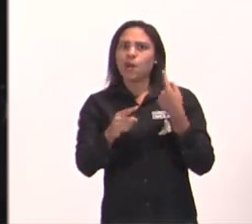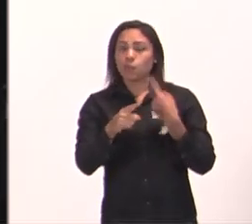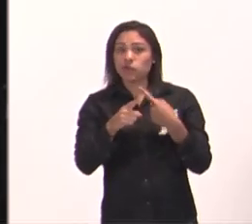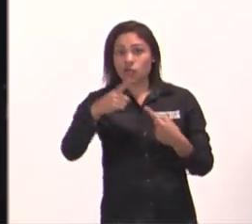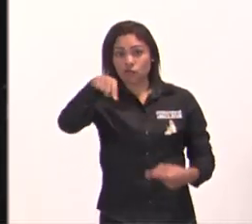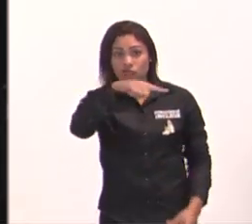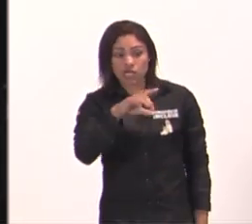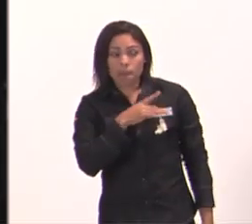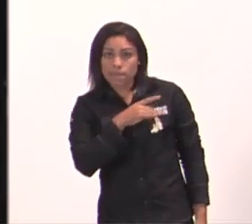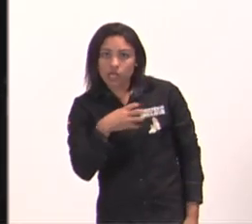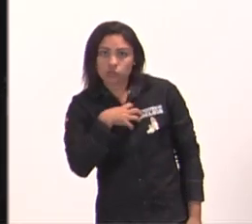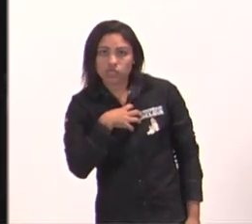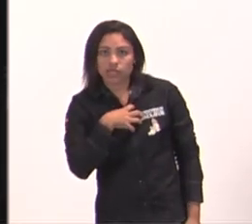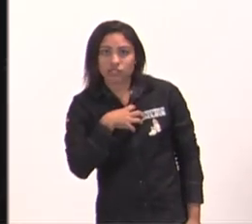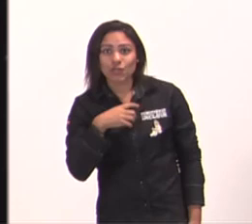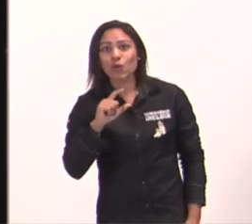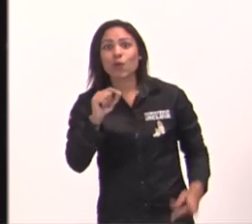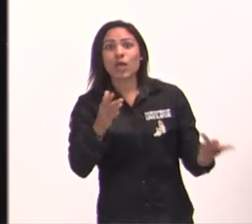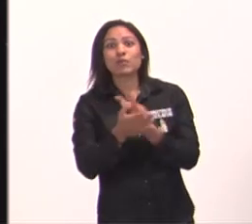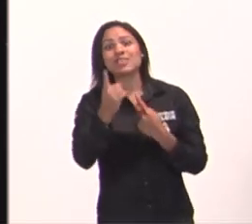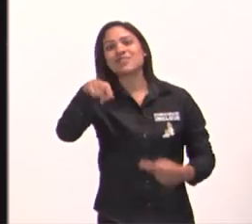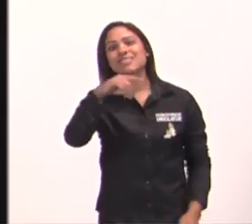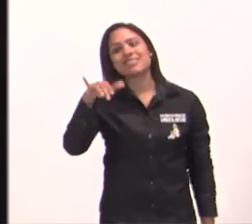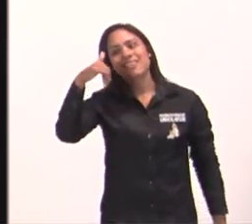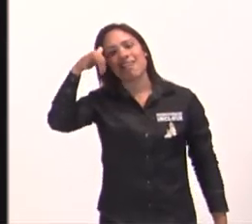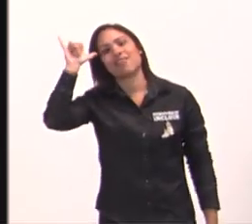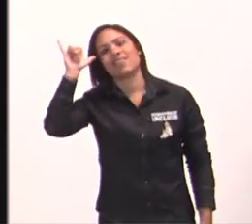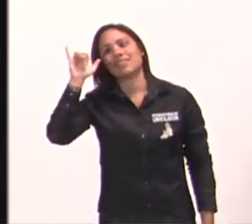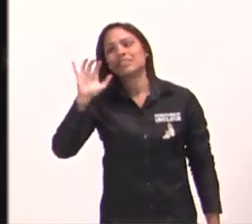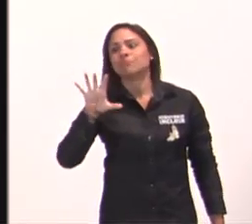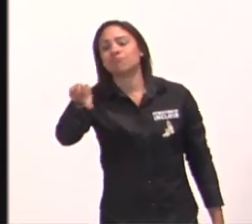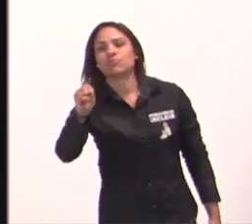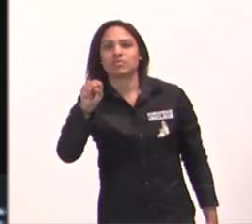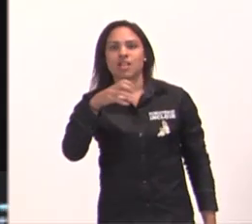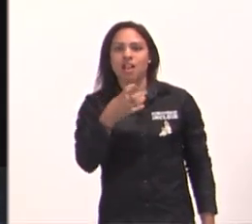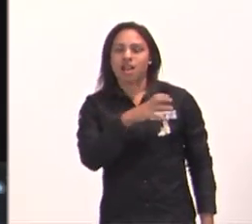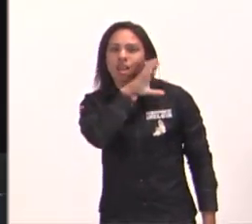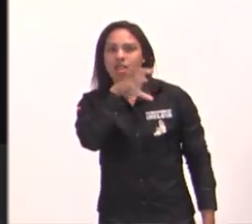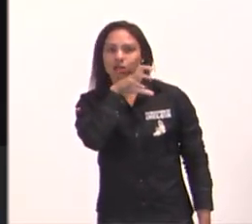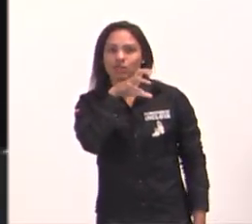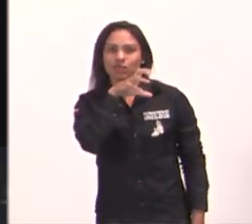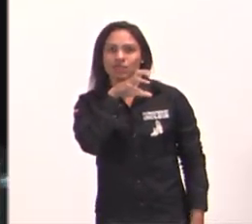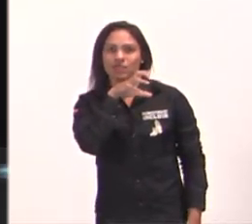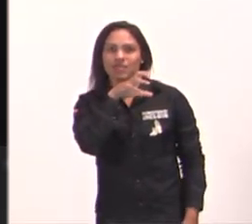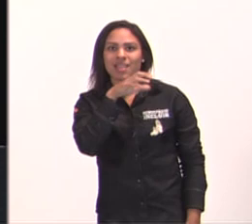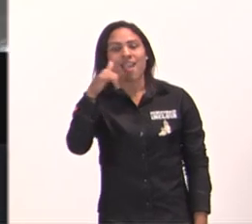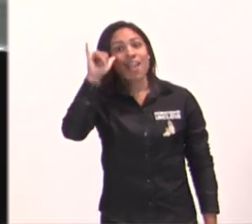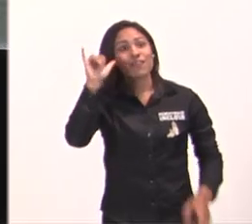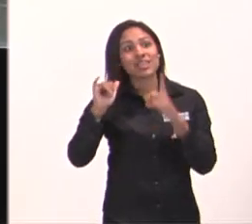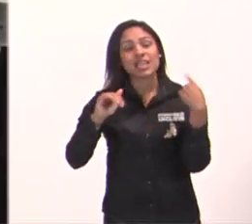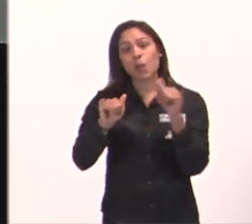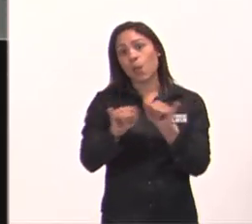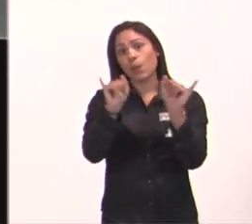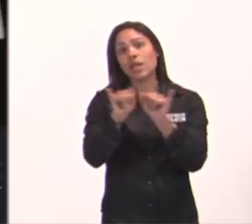sim, o medo tem um lado positivo, que te blinda de fazer besteira, se muito homem tivesse medo de perder a